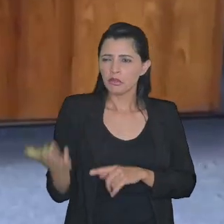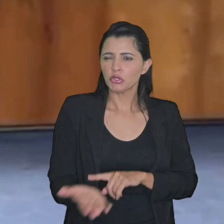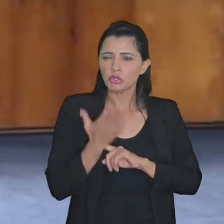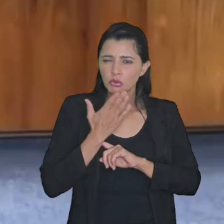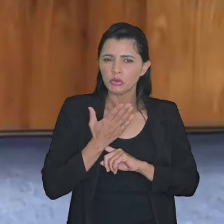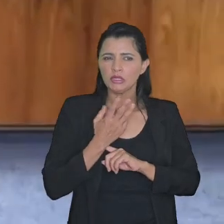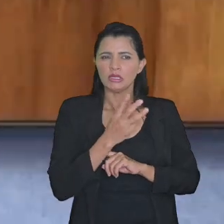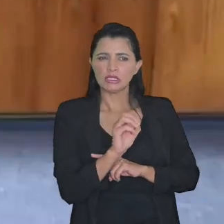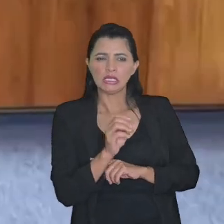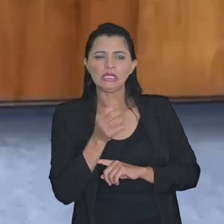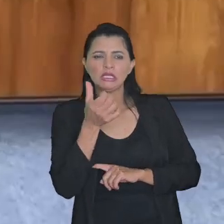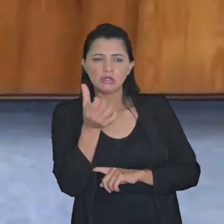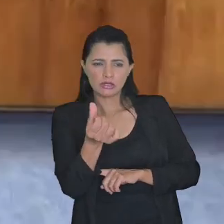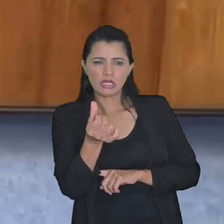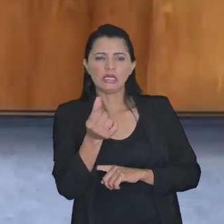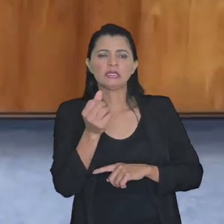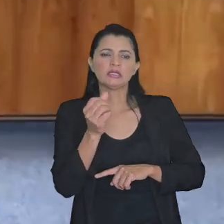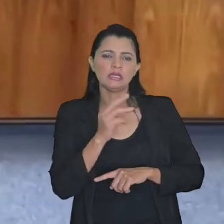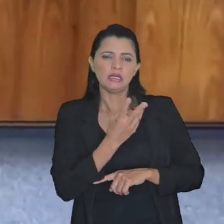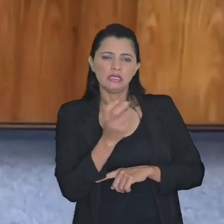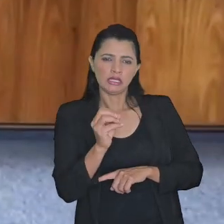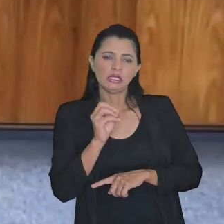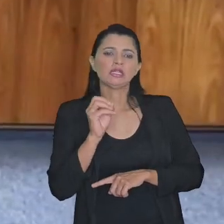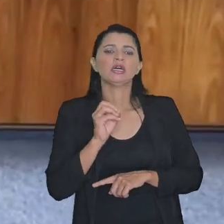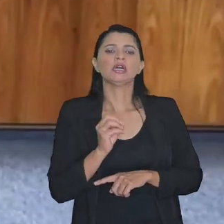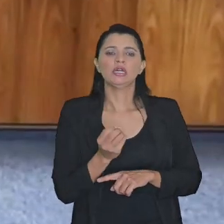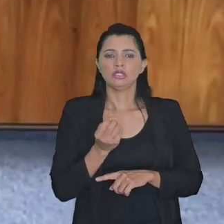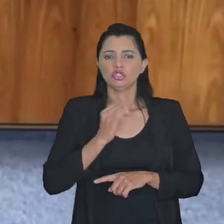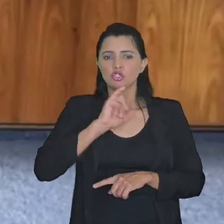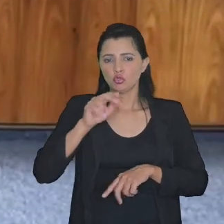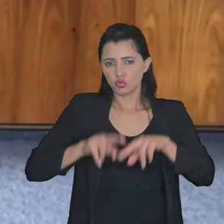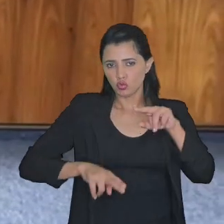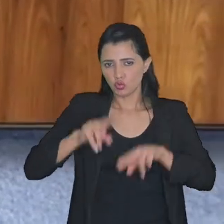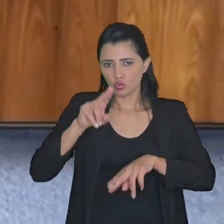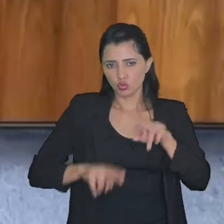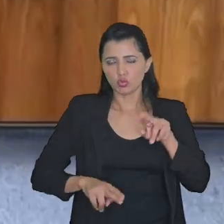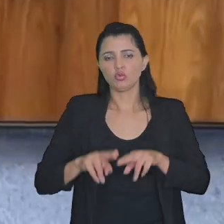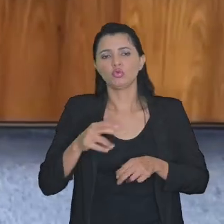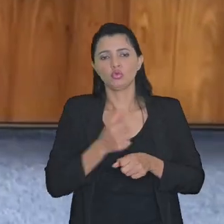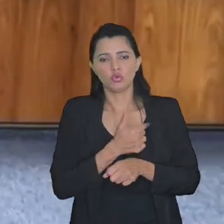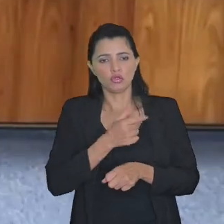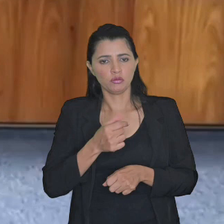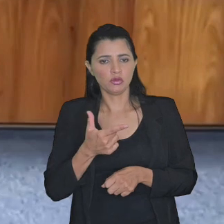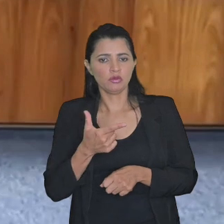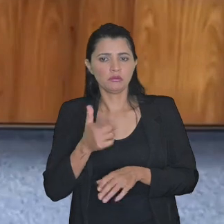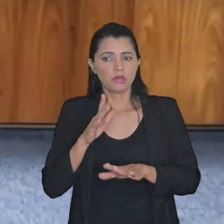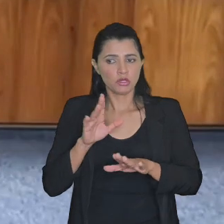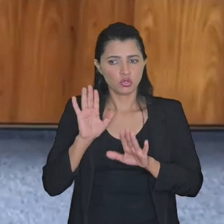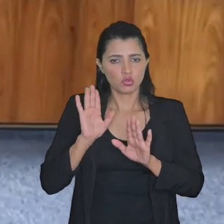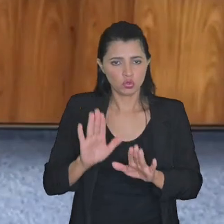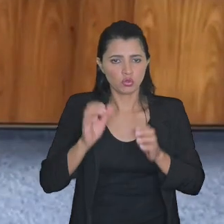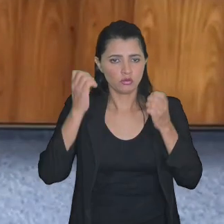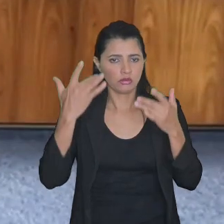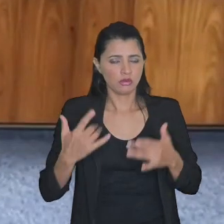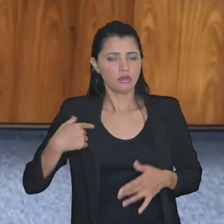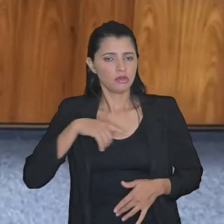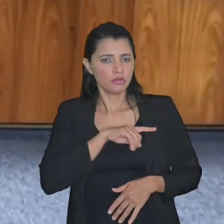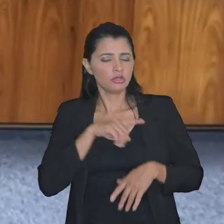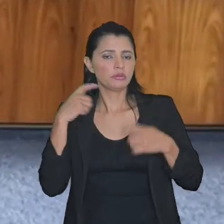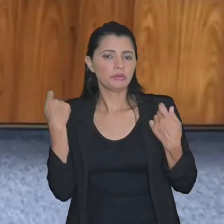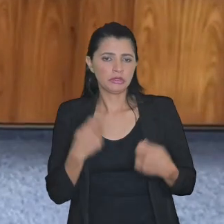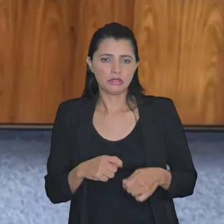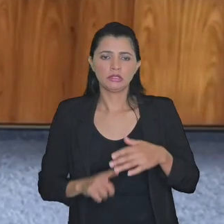julho 30 de 6 de 2022 mas aqui só um ponto também de cozinha a gente